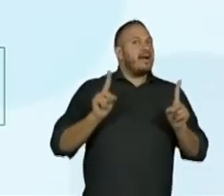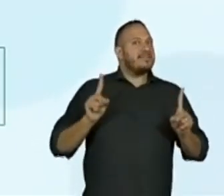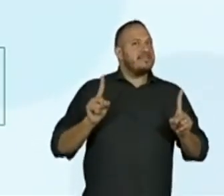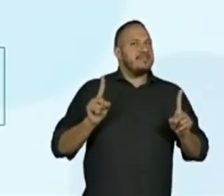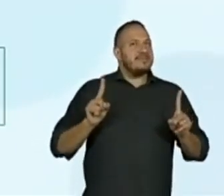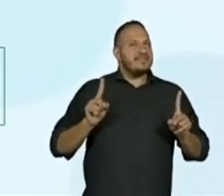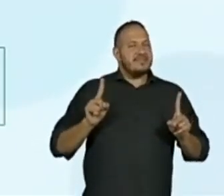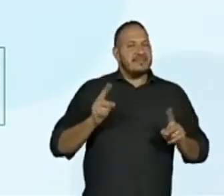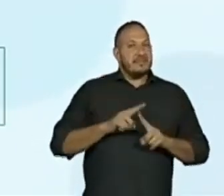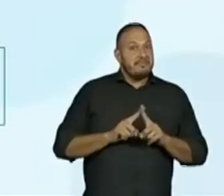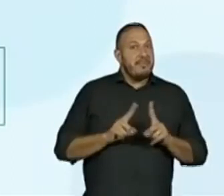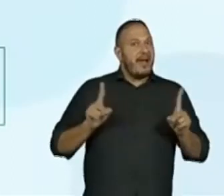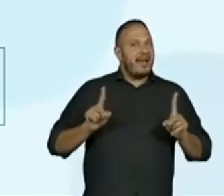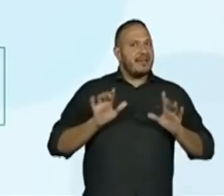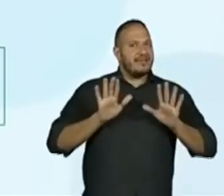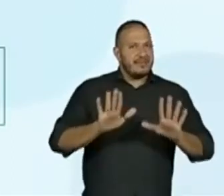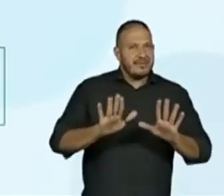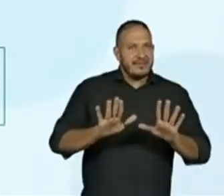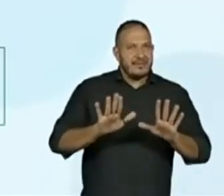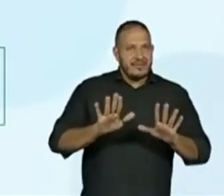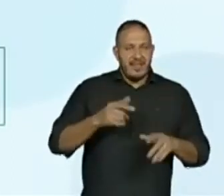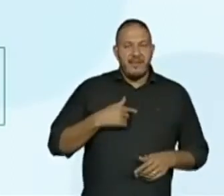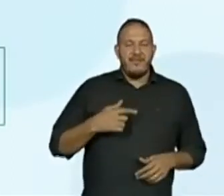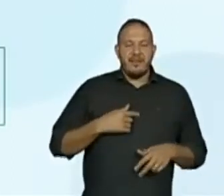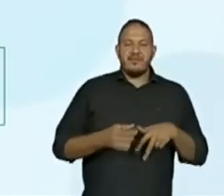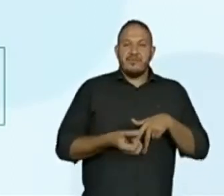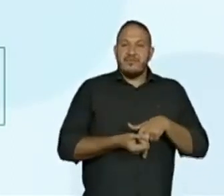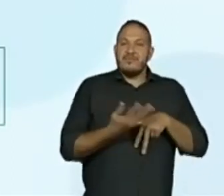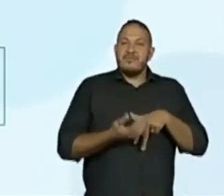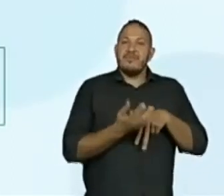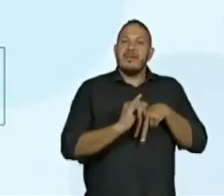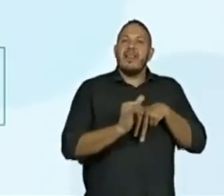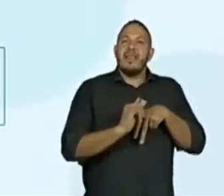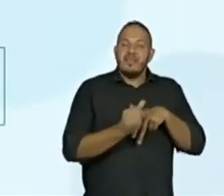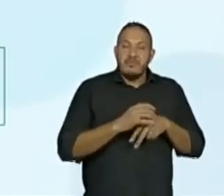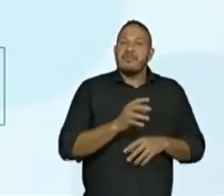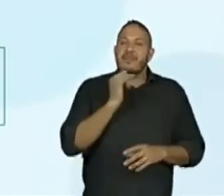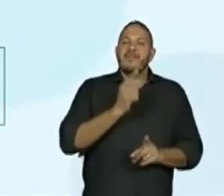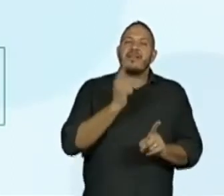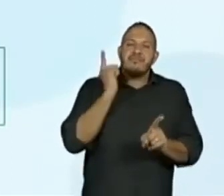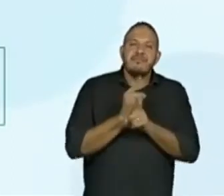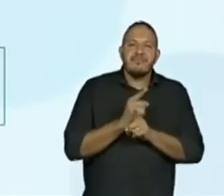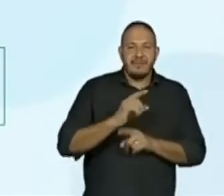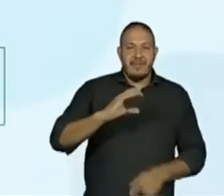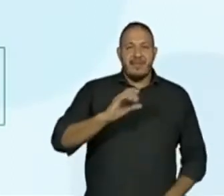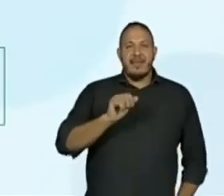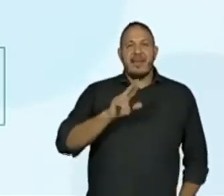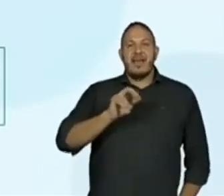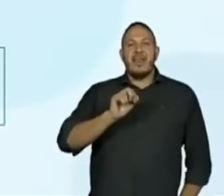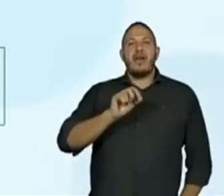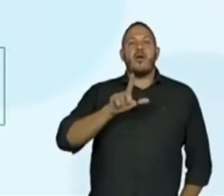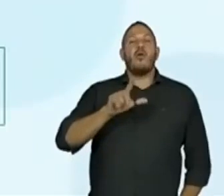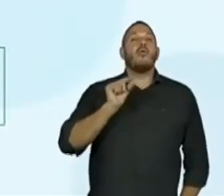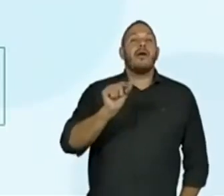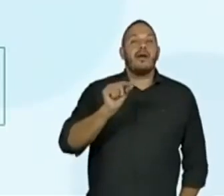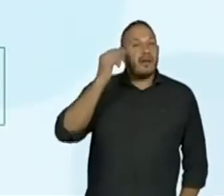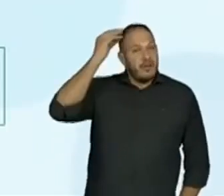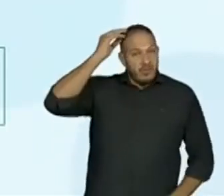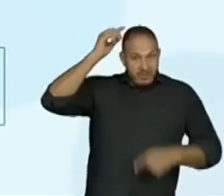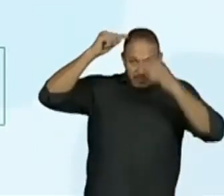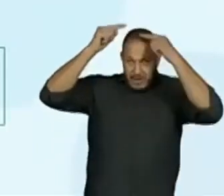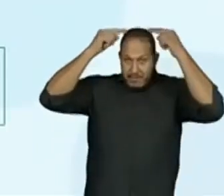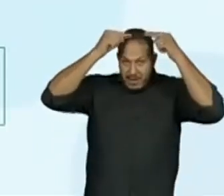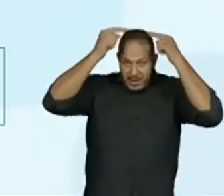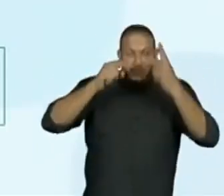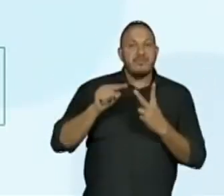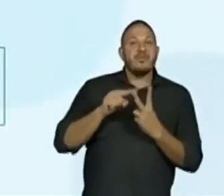Adversativa mas. O eu lírico constata que o caracol era do cabelo. Dois mundos, real e